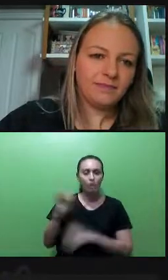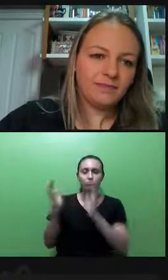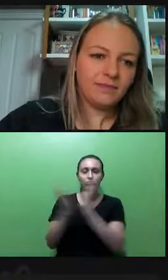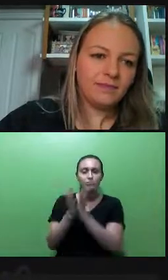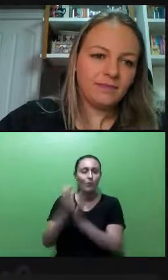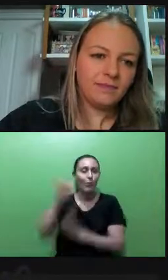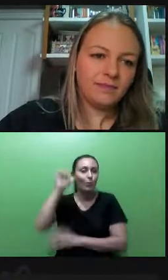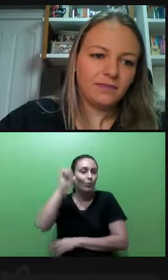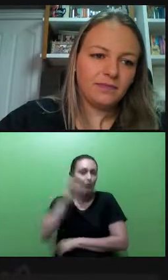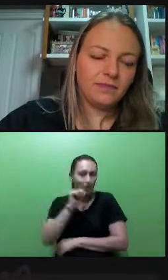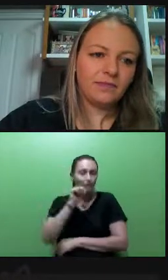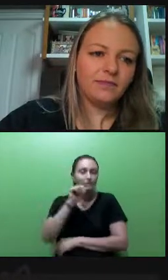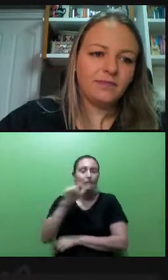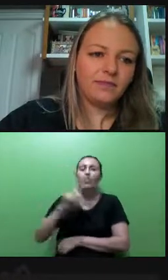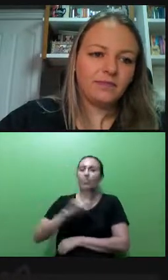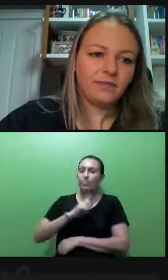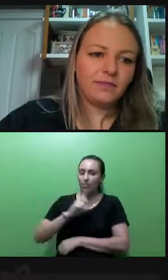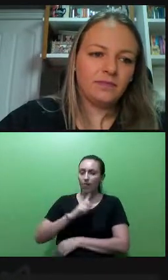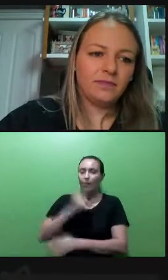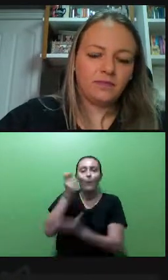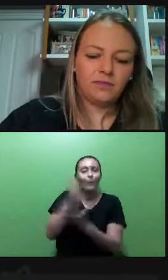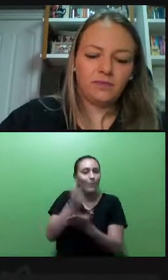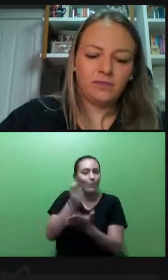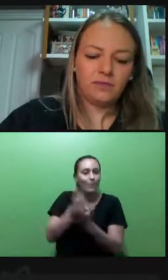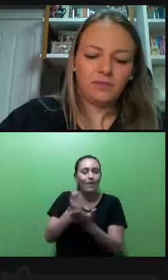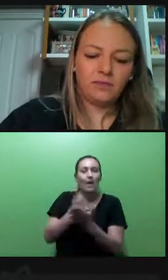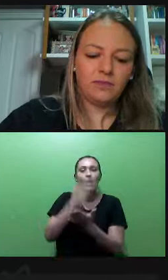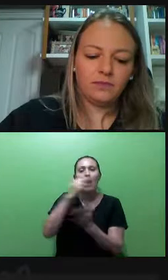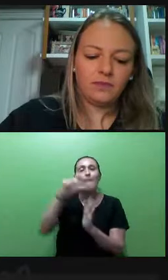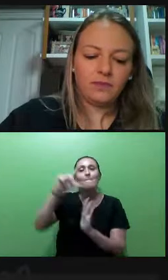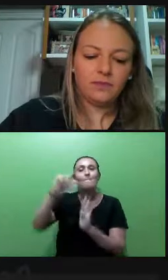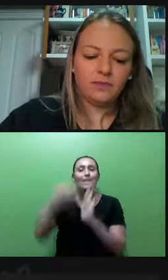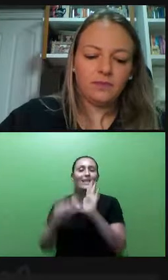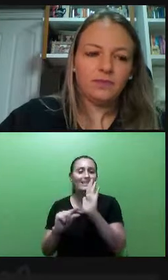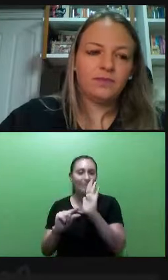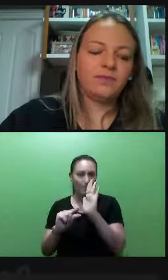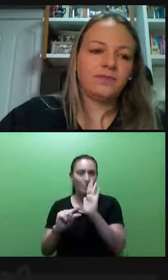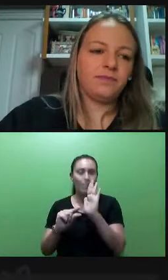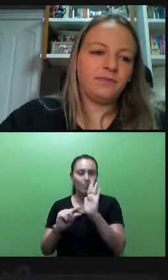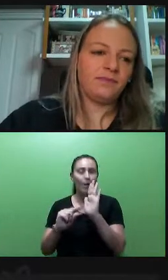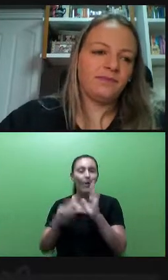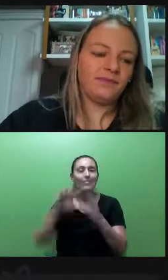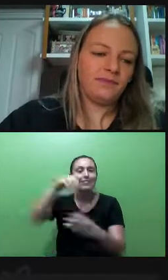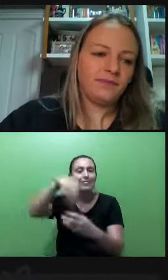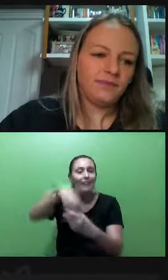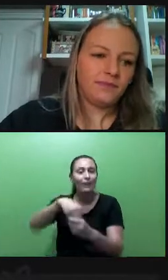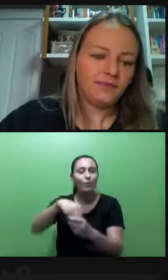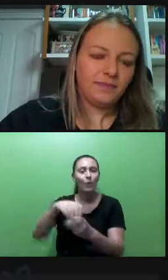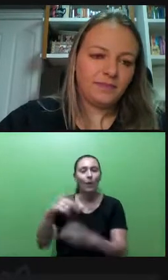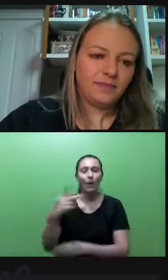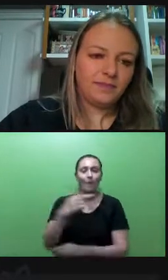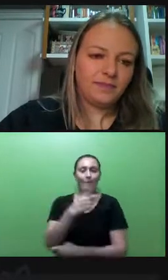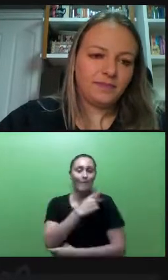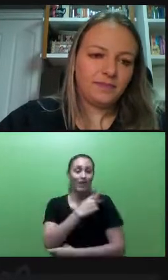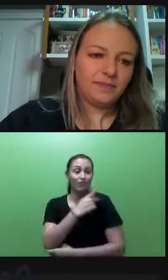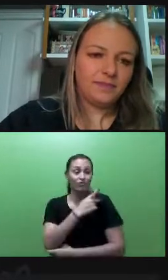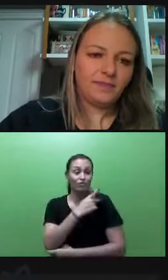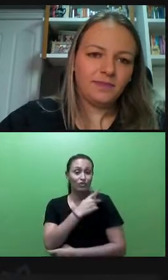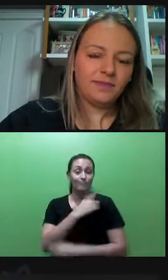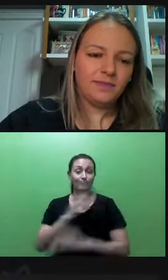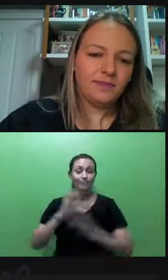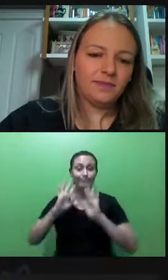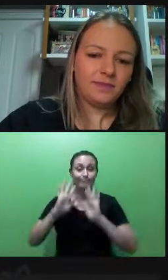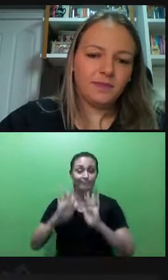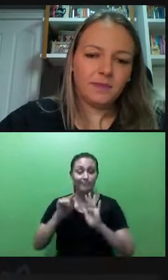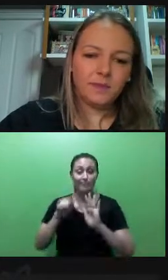mínimo, né, de cada partido, só que quando a gente vai olhar os recursos desse partido, eles vão, em grande